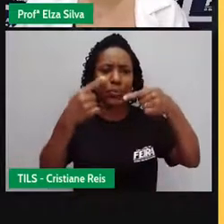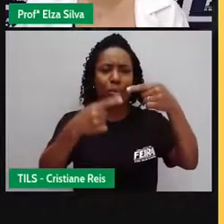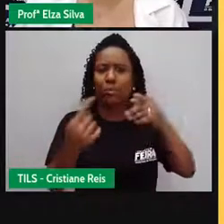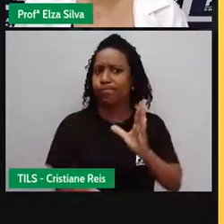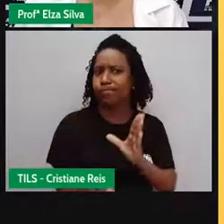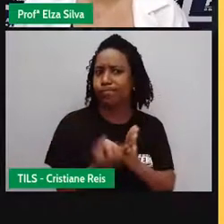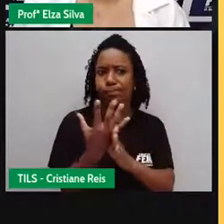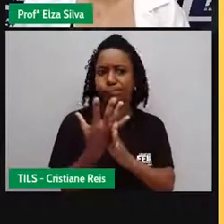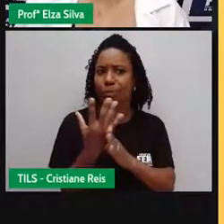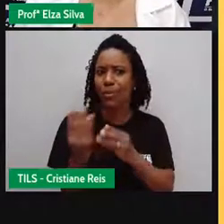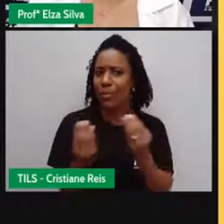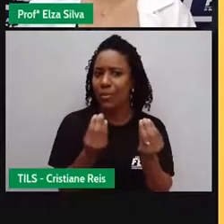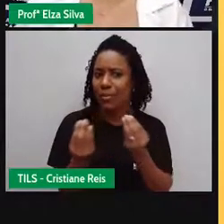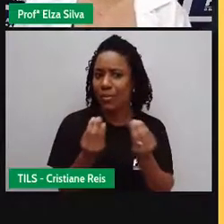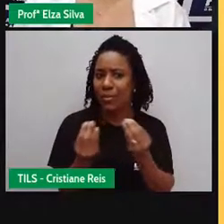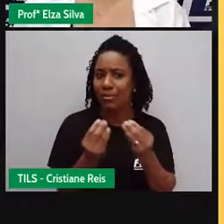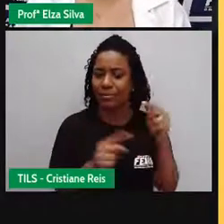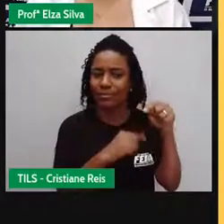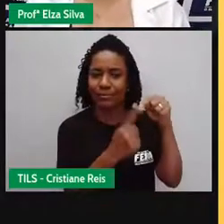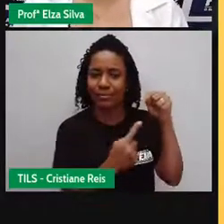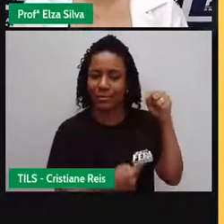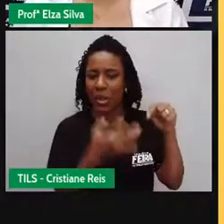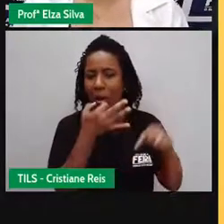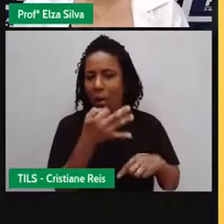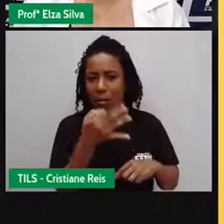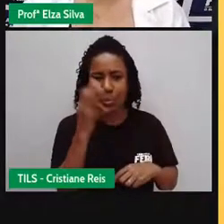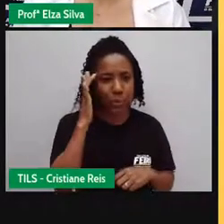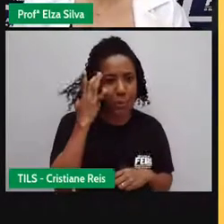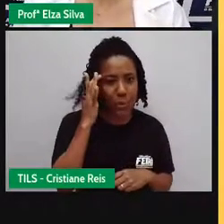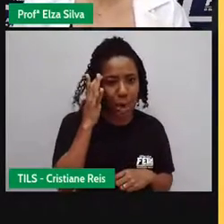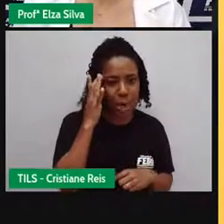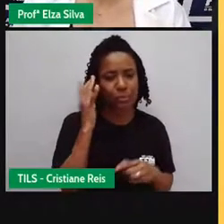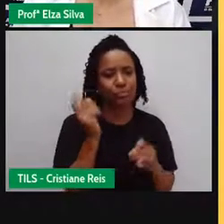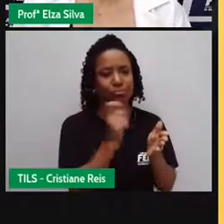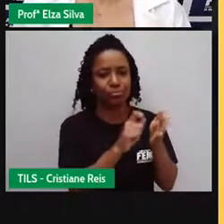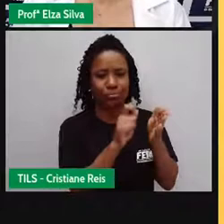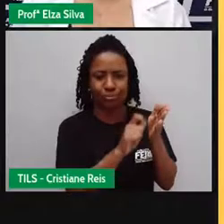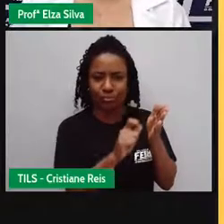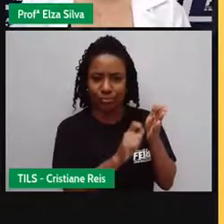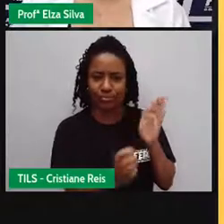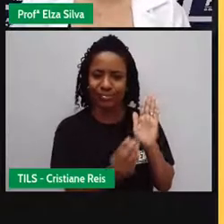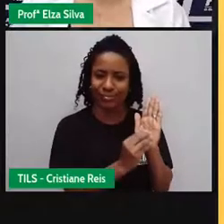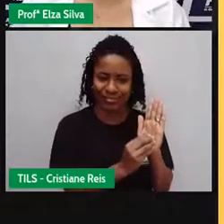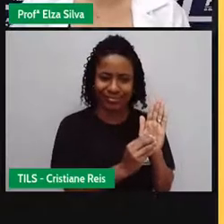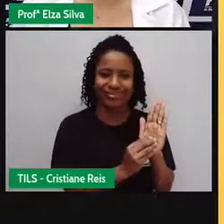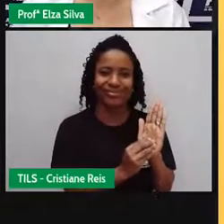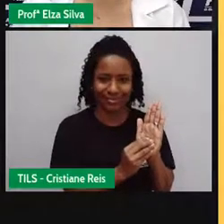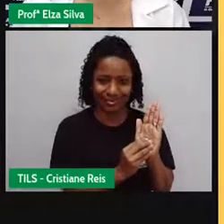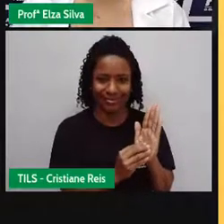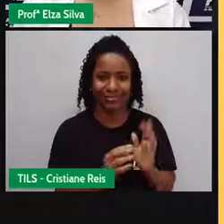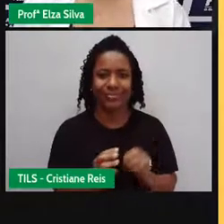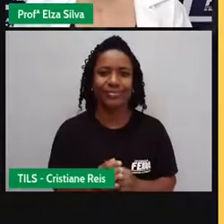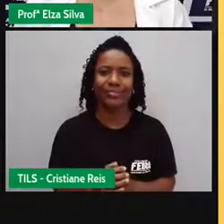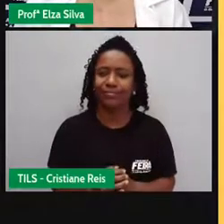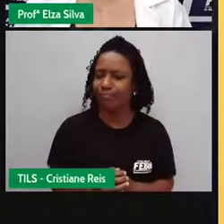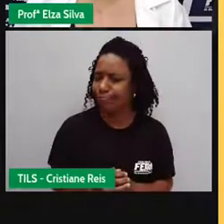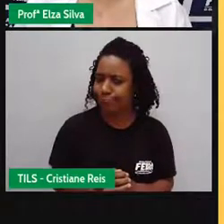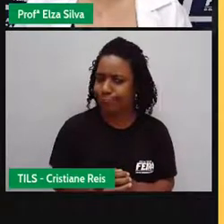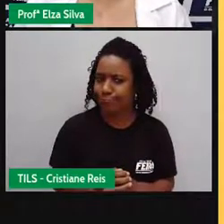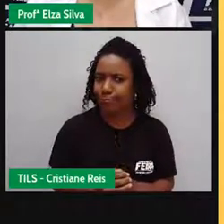sabe? Escreva no seu caderno a sua opinião. And what the Olympic Rings mean? E o que